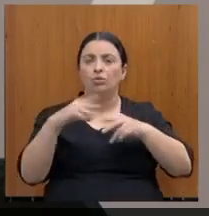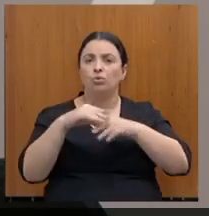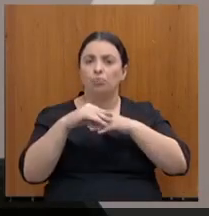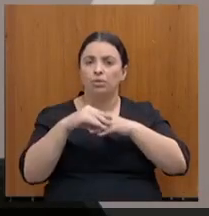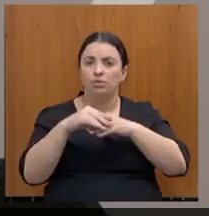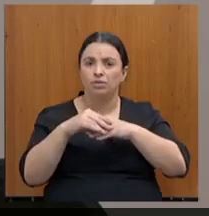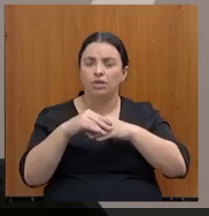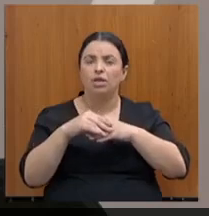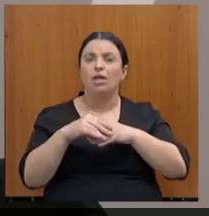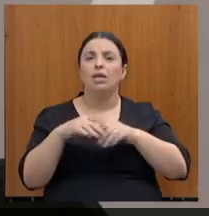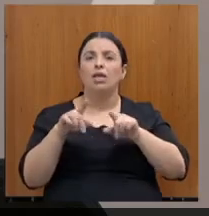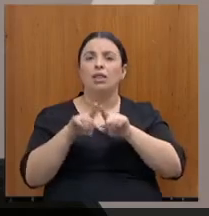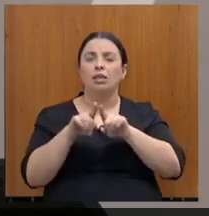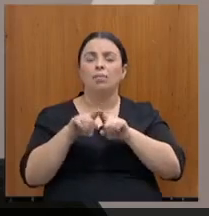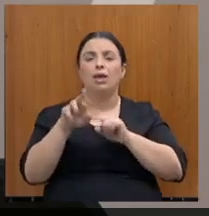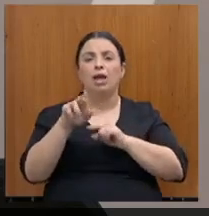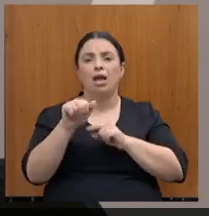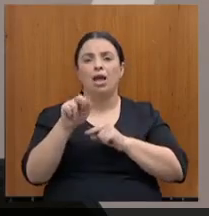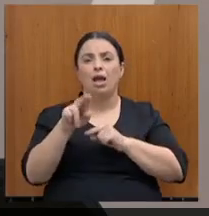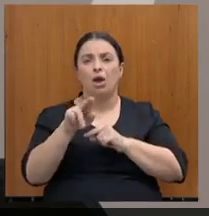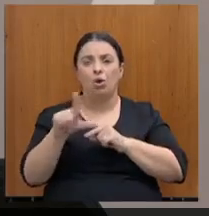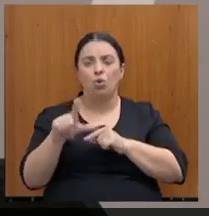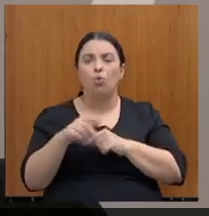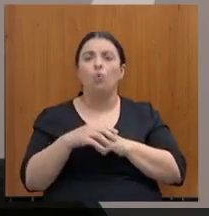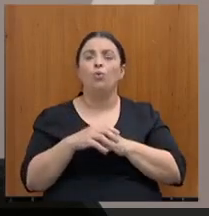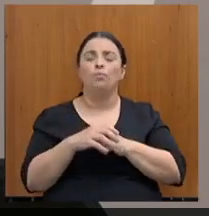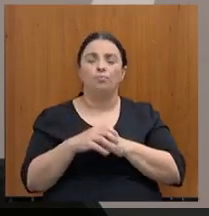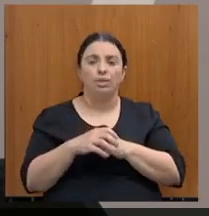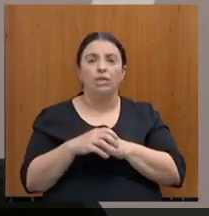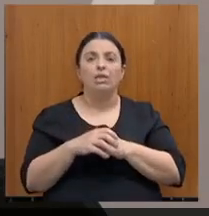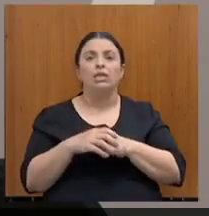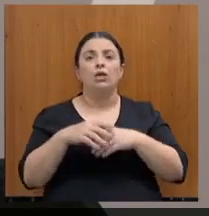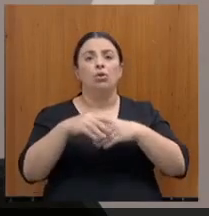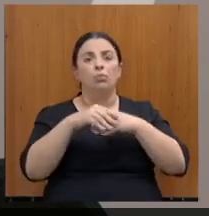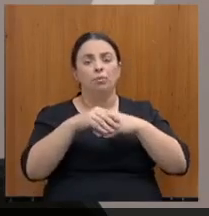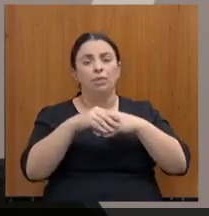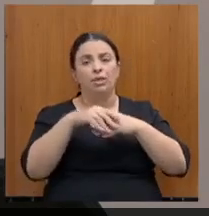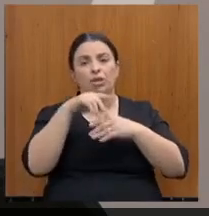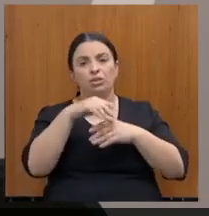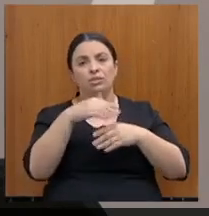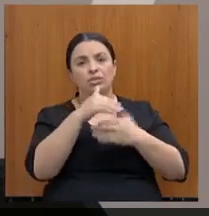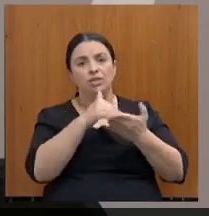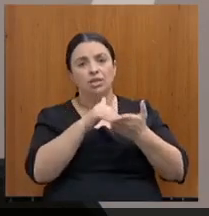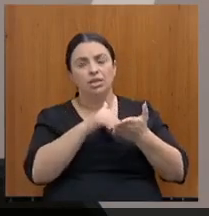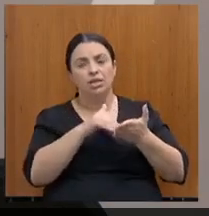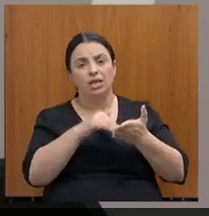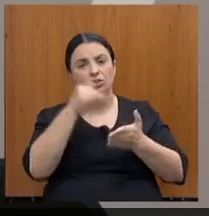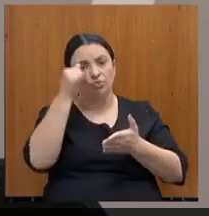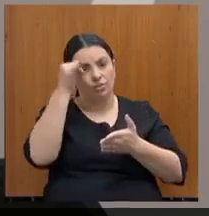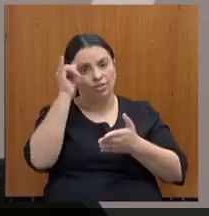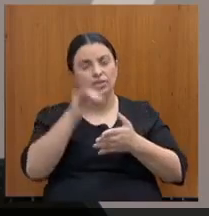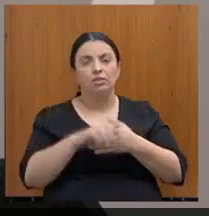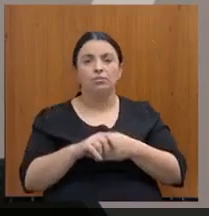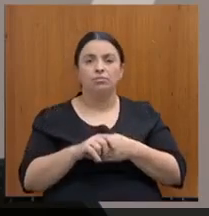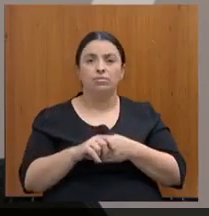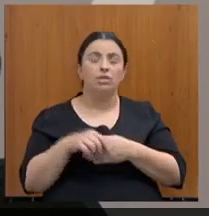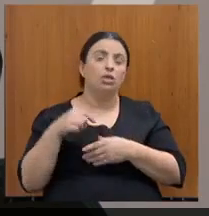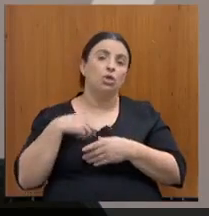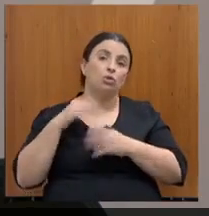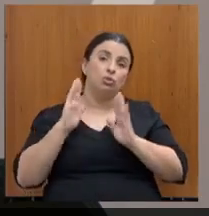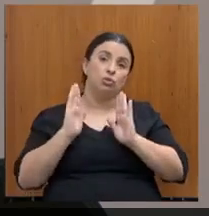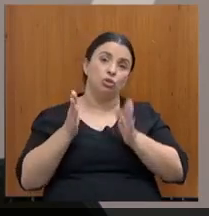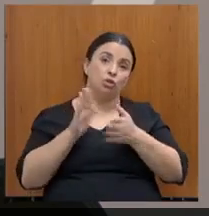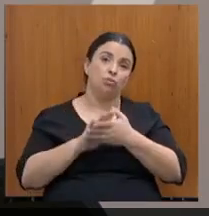do nosso líder Raul ali presente. Da mesma forma, cumprimentar o nosso secretário de fazenda e, presidente, já abrindo mão da minha